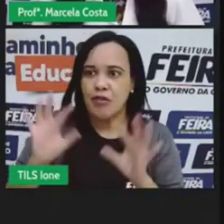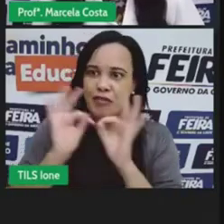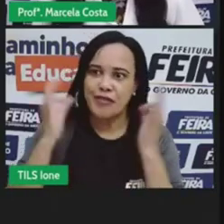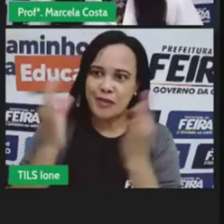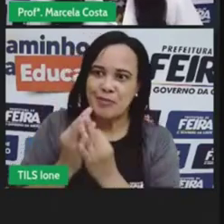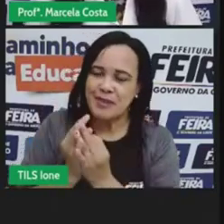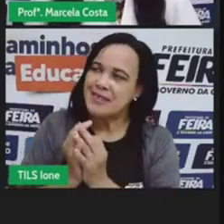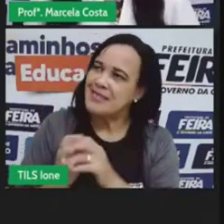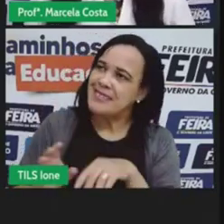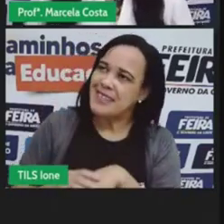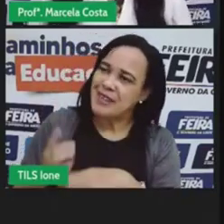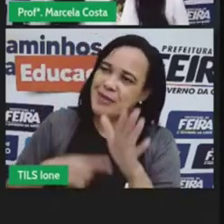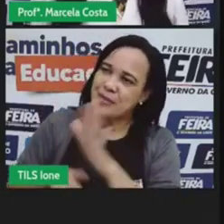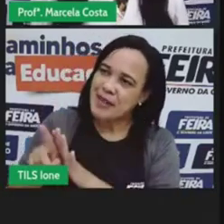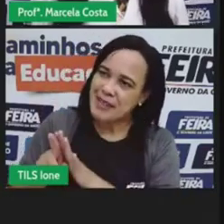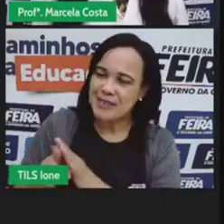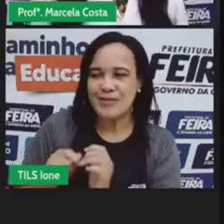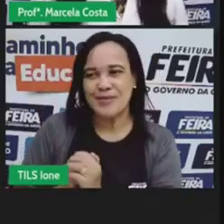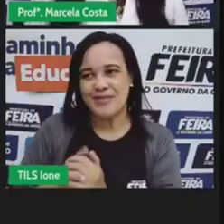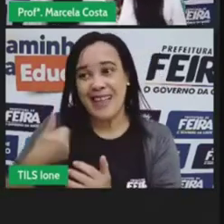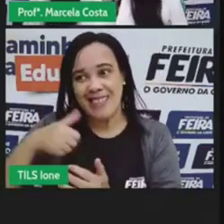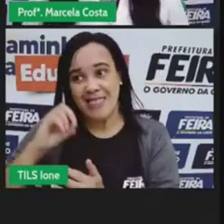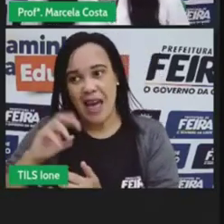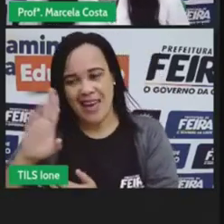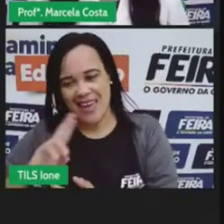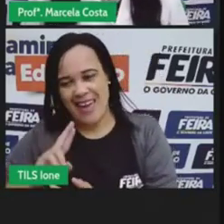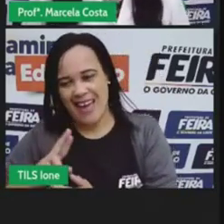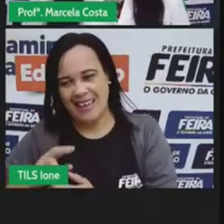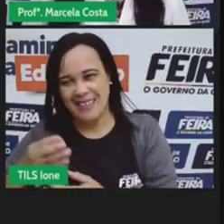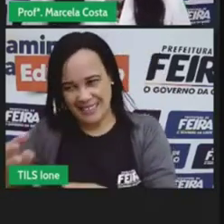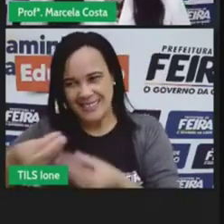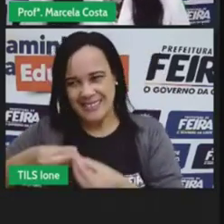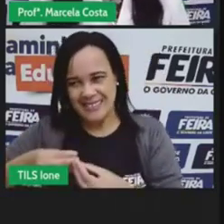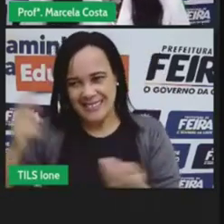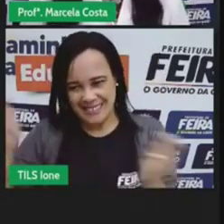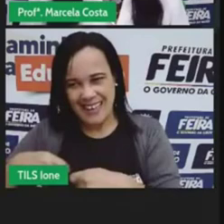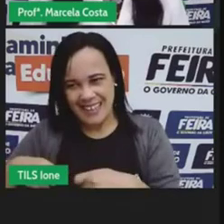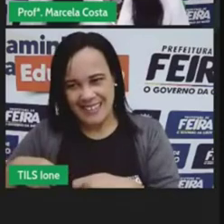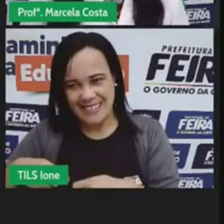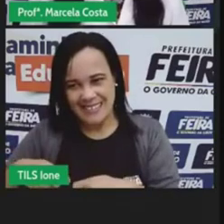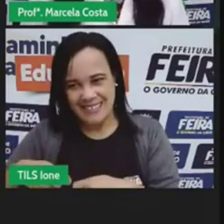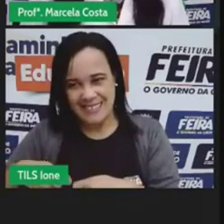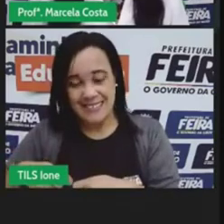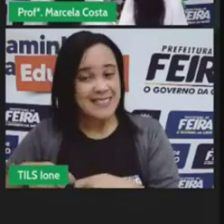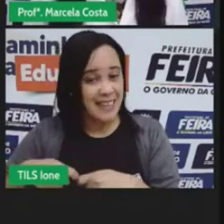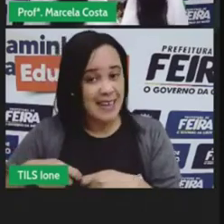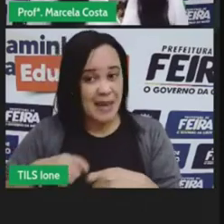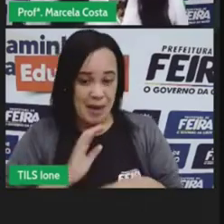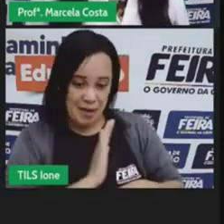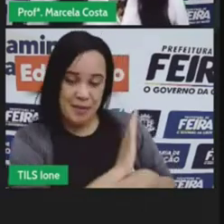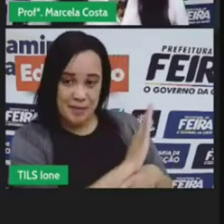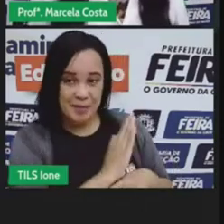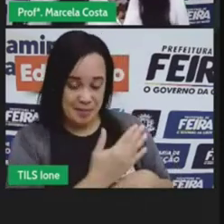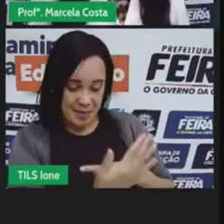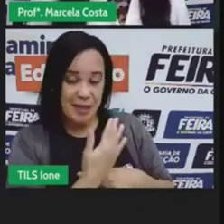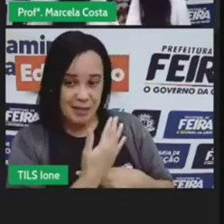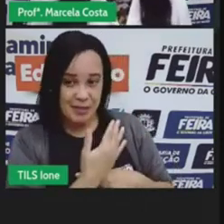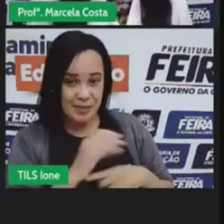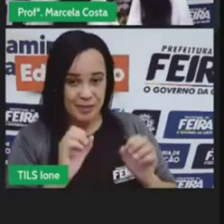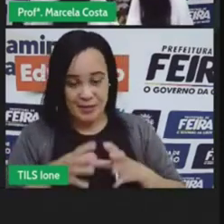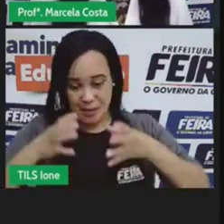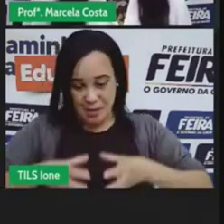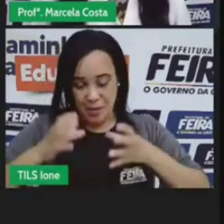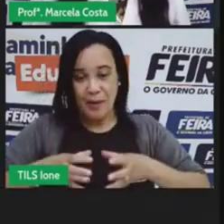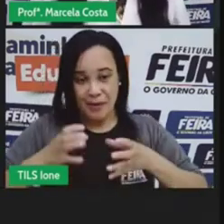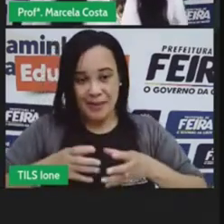economizar o que você pode tirar do orçamento familiar o que você pode deixar de